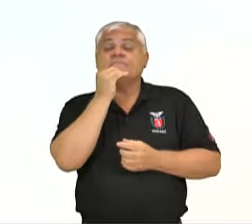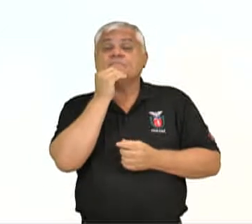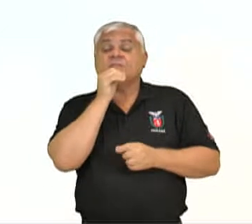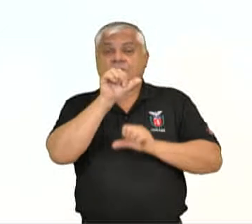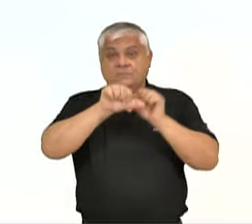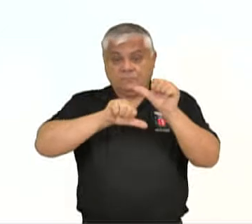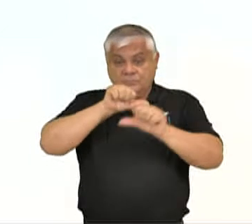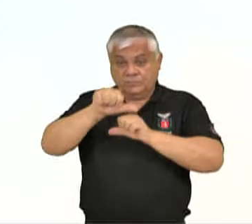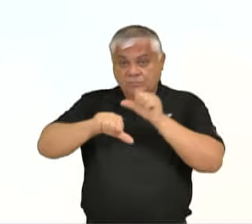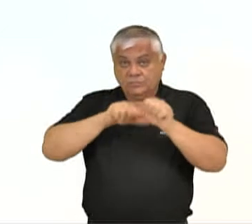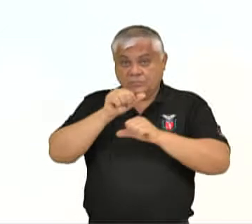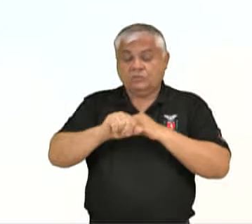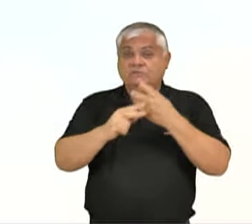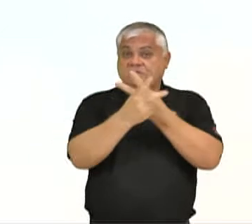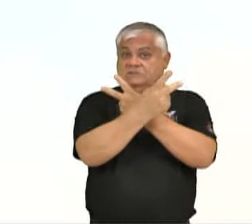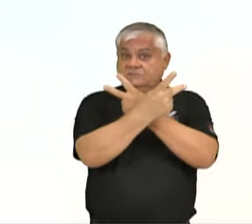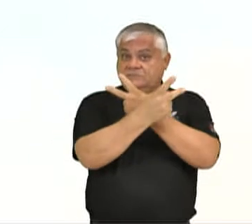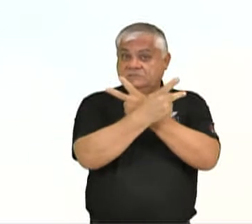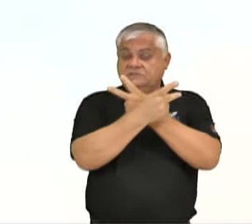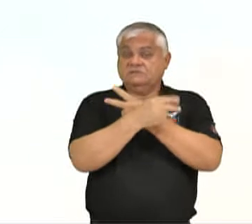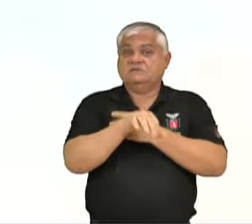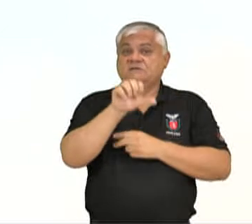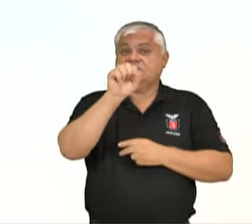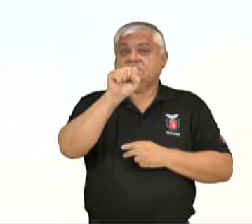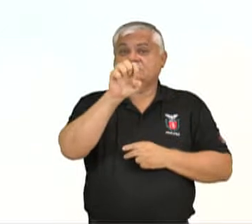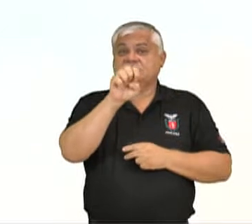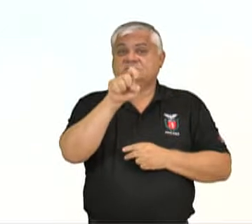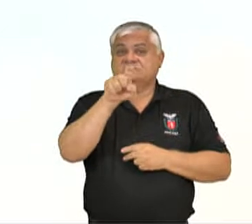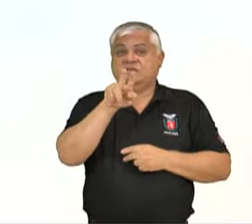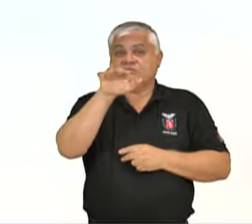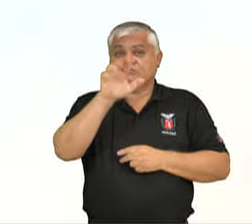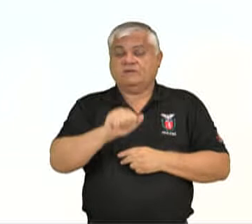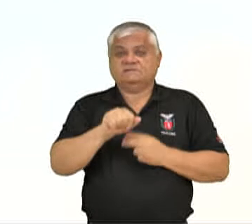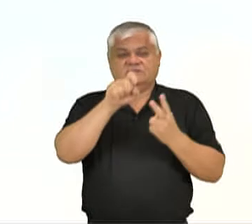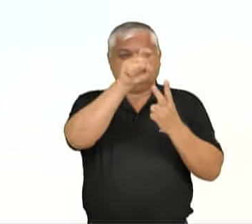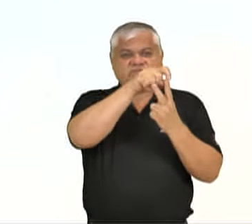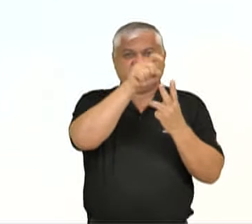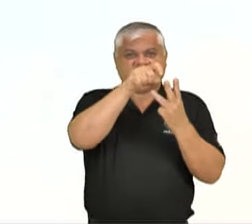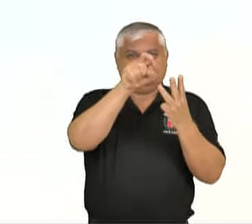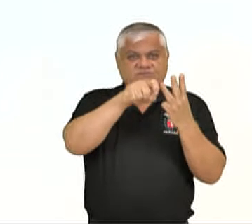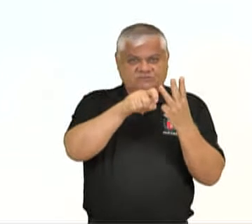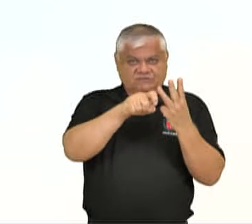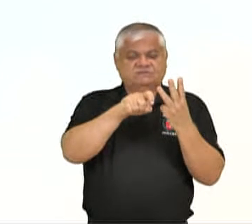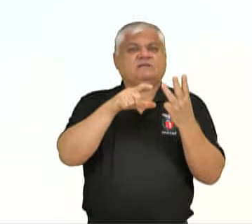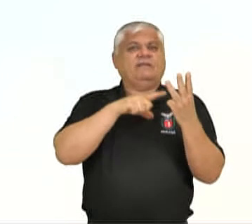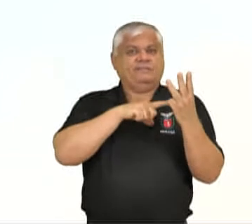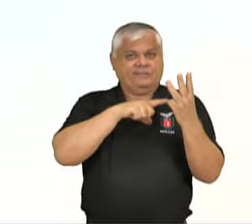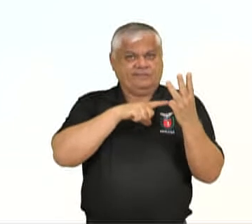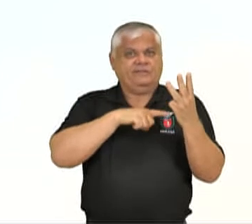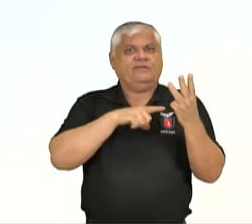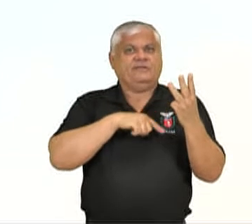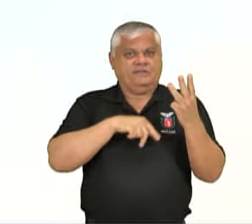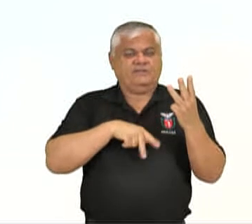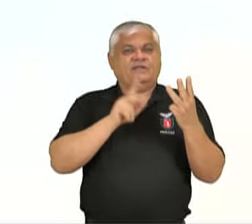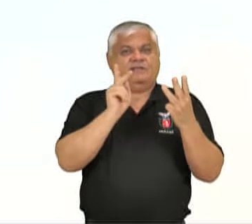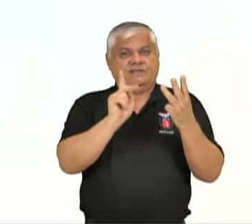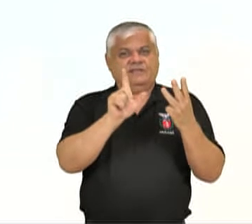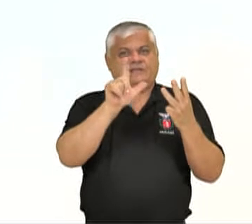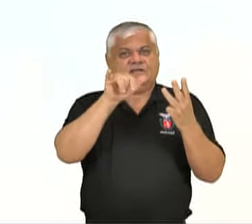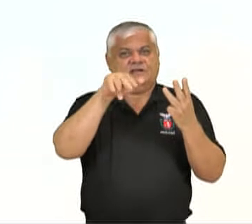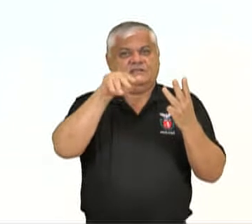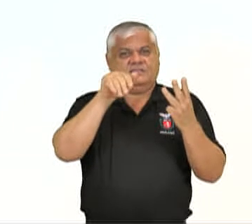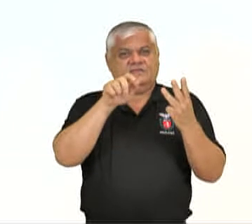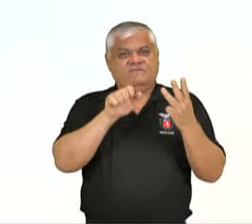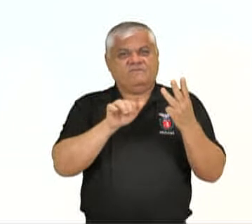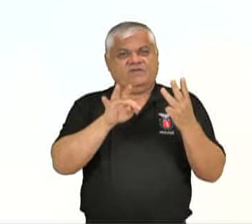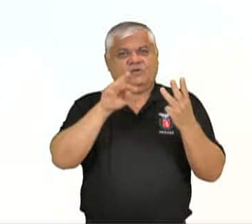alteração dos cromossomos sexuais a gente tem lá o XXX, Kleenefelter, duplo Y e